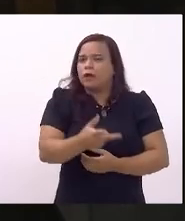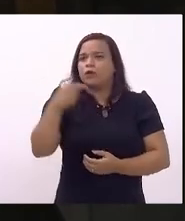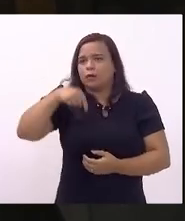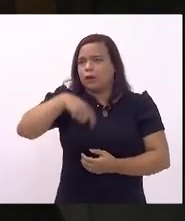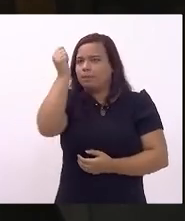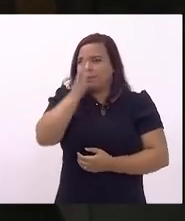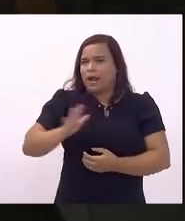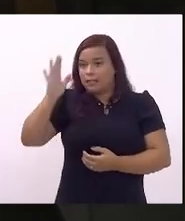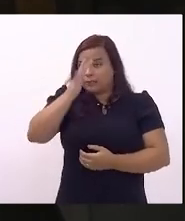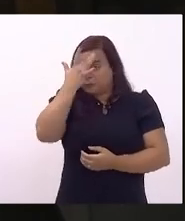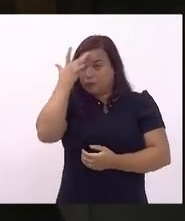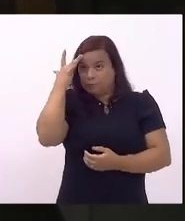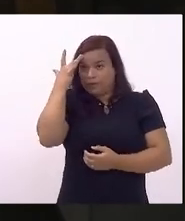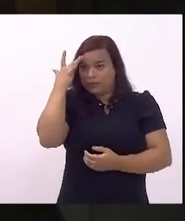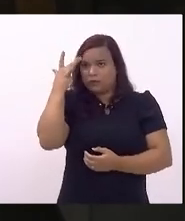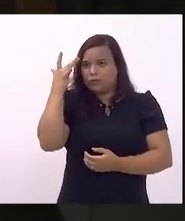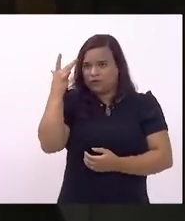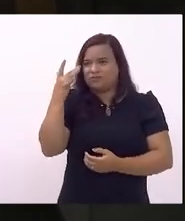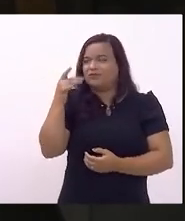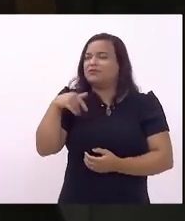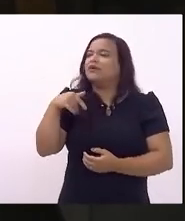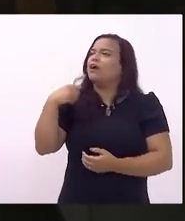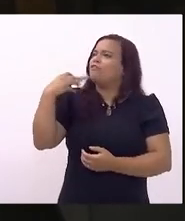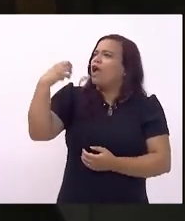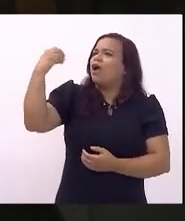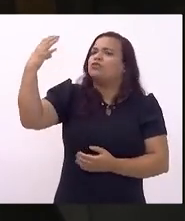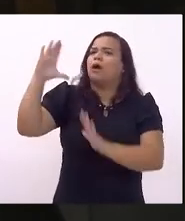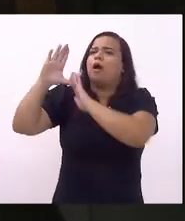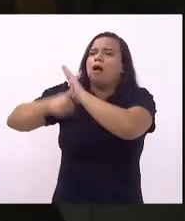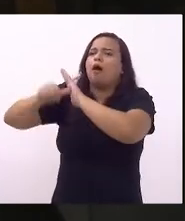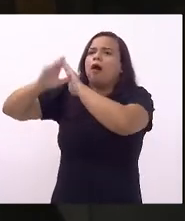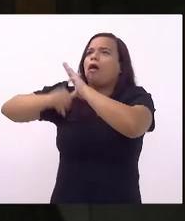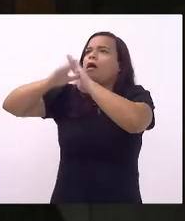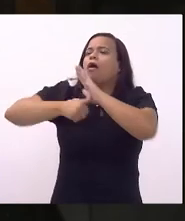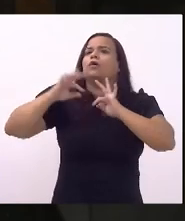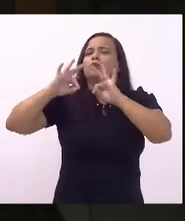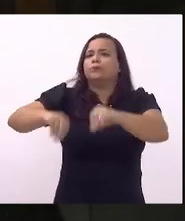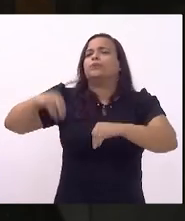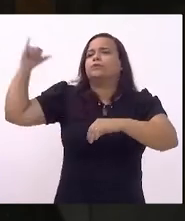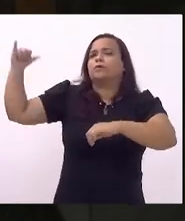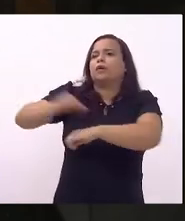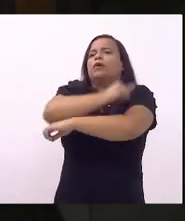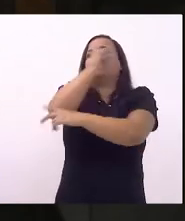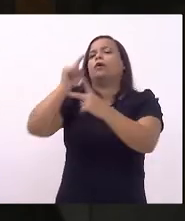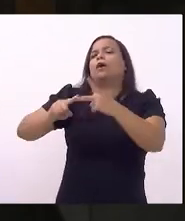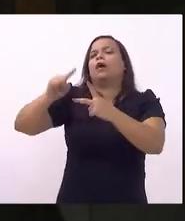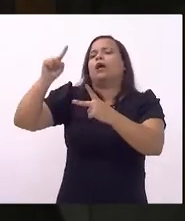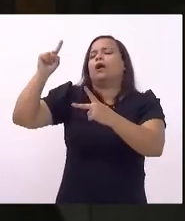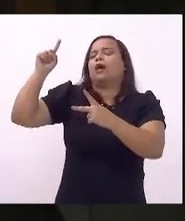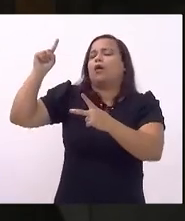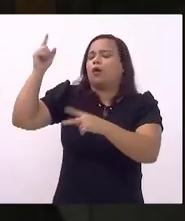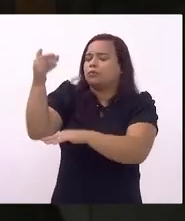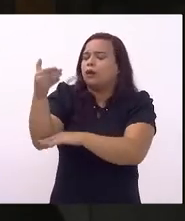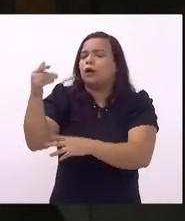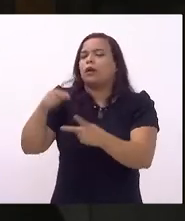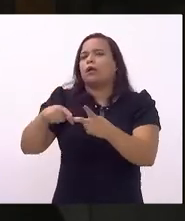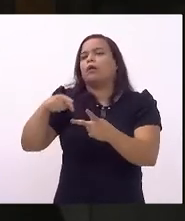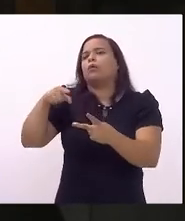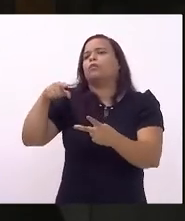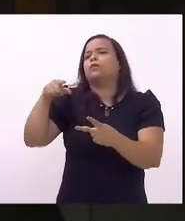canibais quando viajavam e roubavam utensílios de hotéis e aviões depois disso